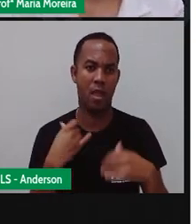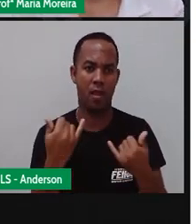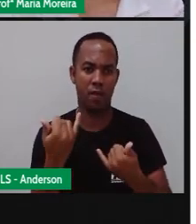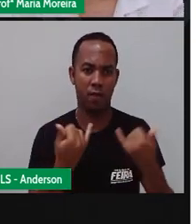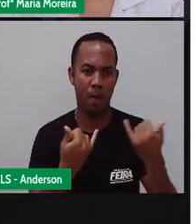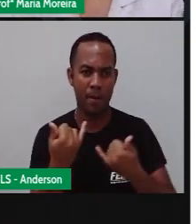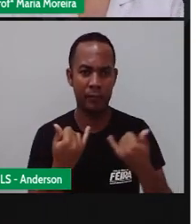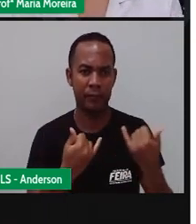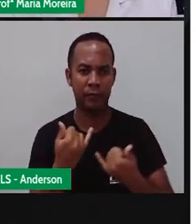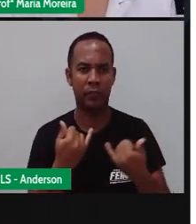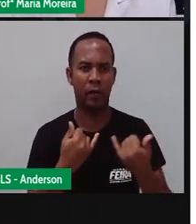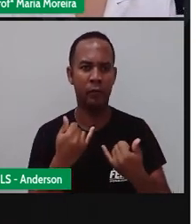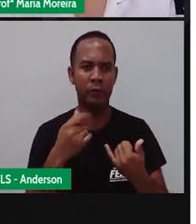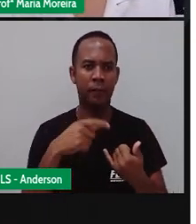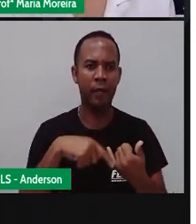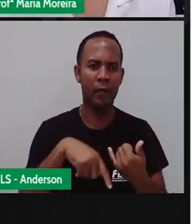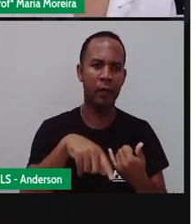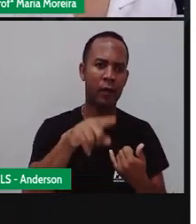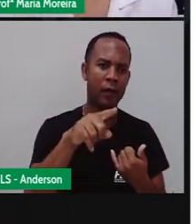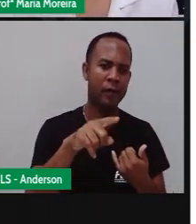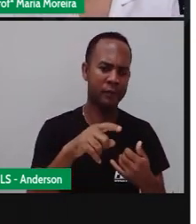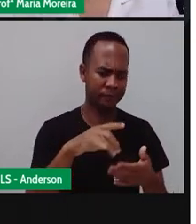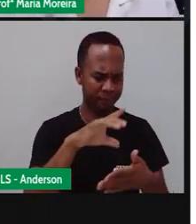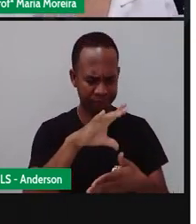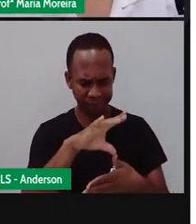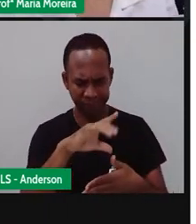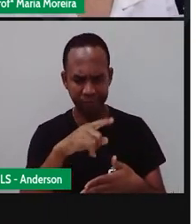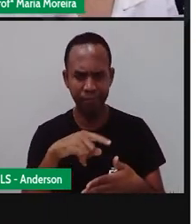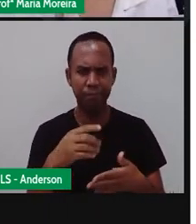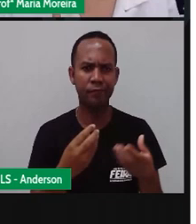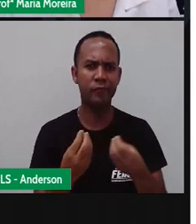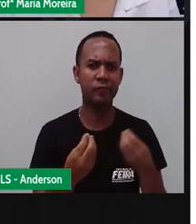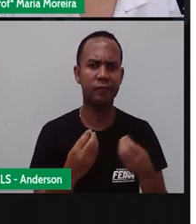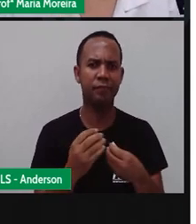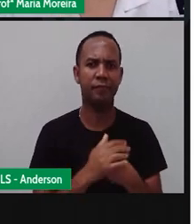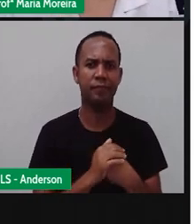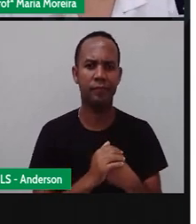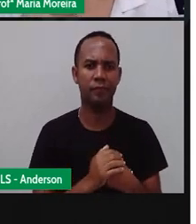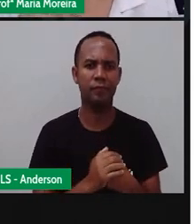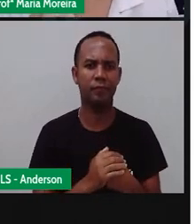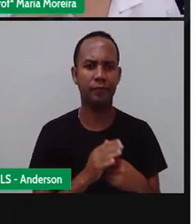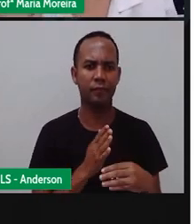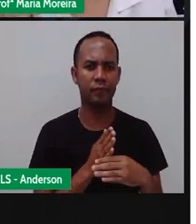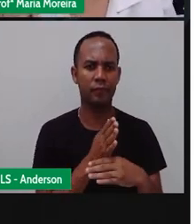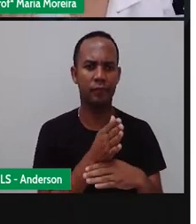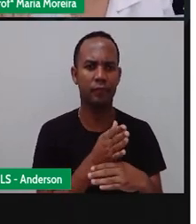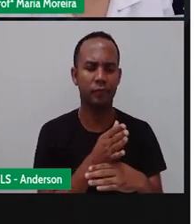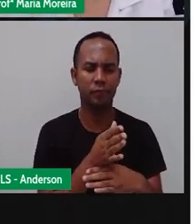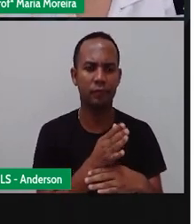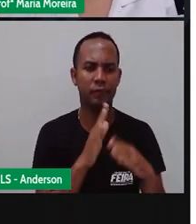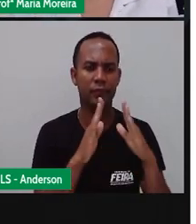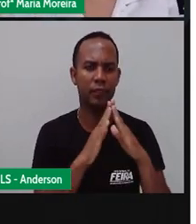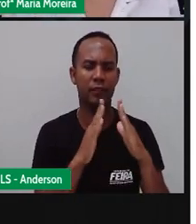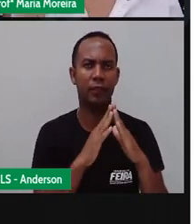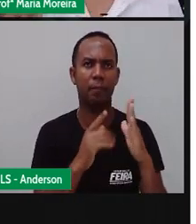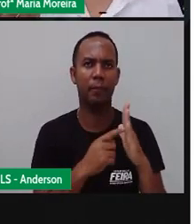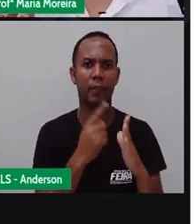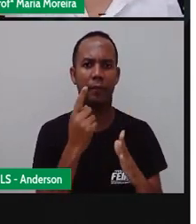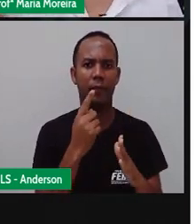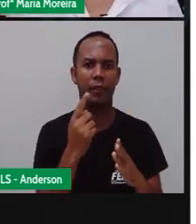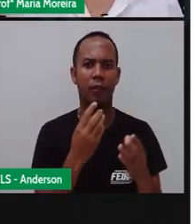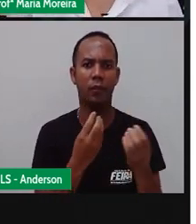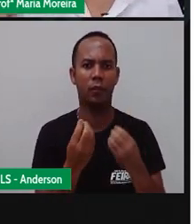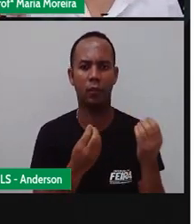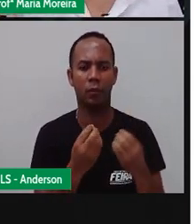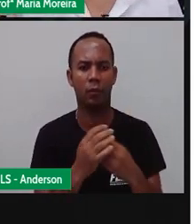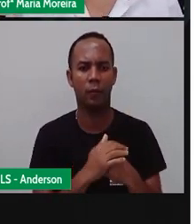para o que? Para orientação. Aí, vai dizendo o seguinte, para chegar em determinado lugar pela primeira vez, mas,